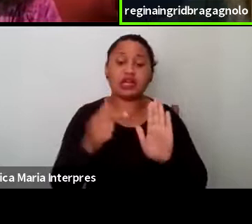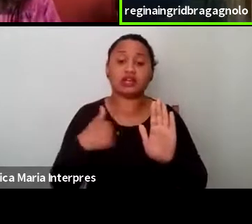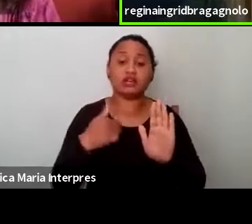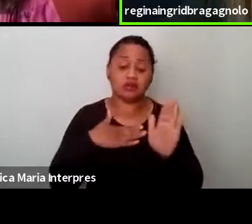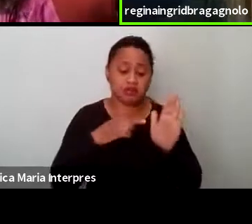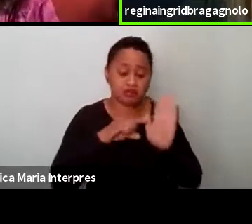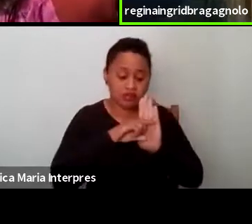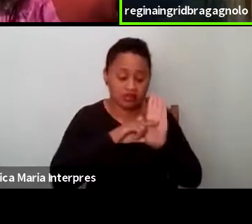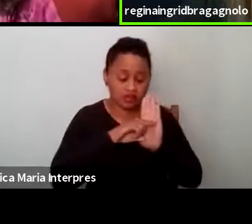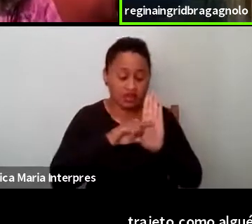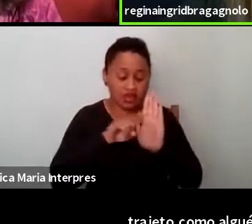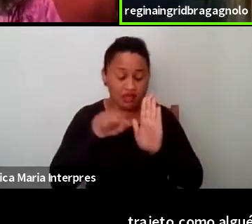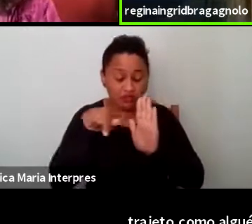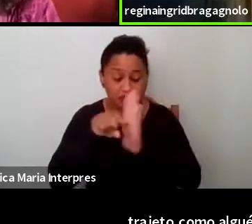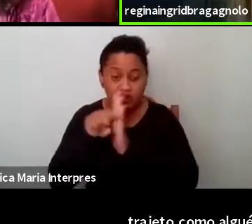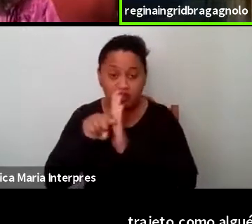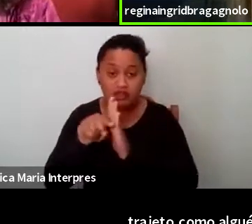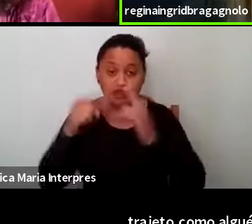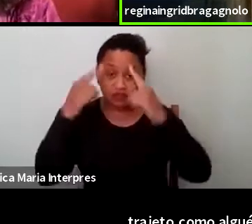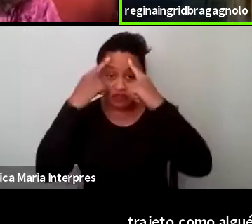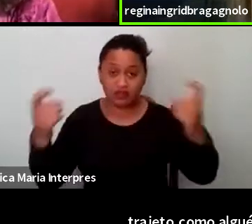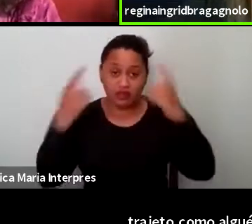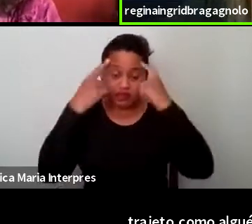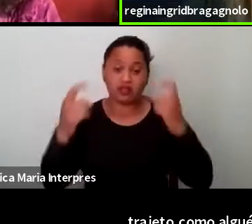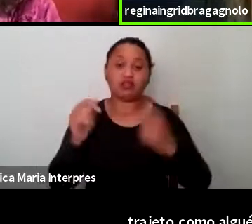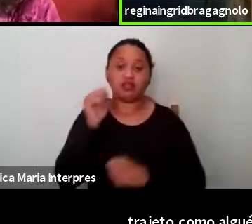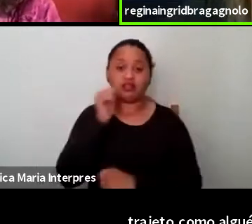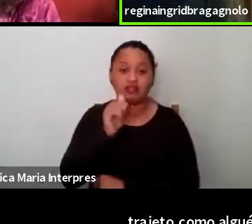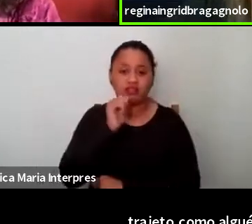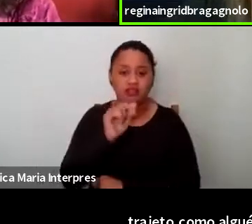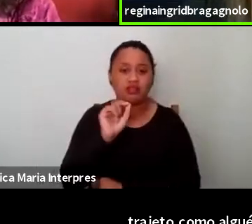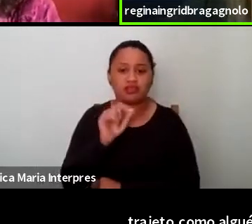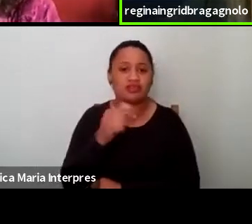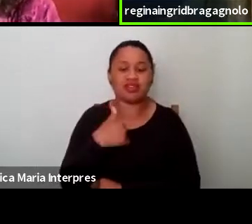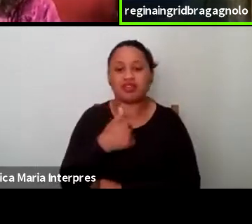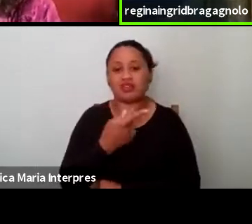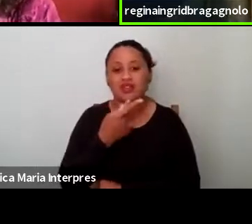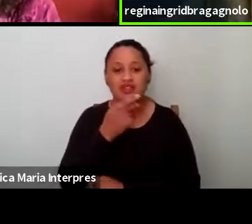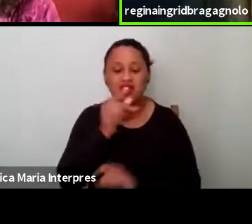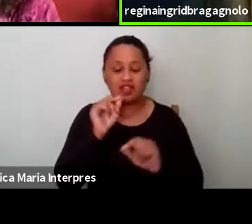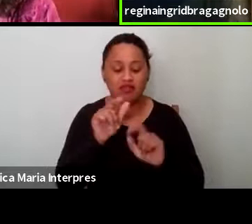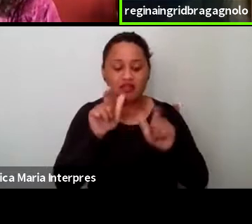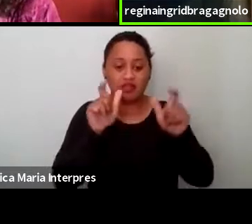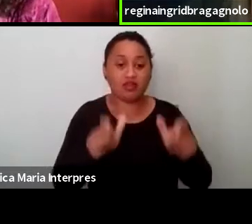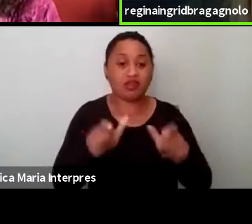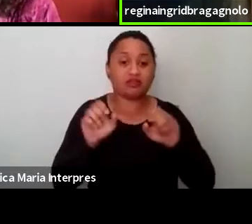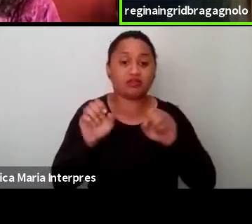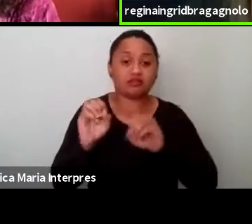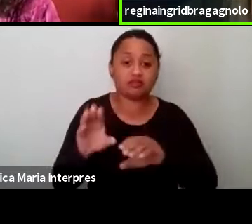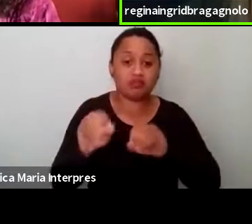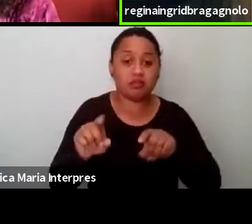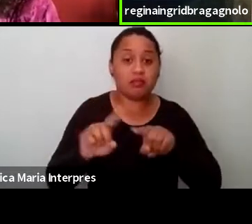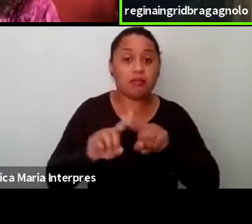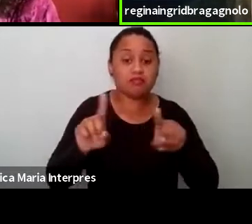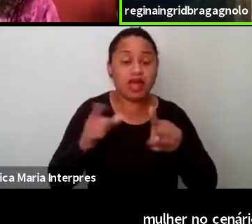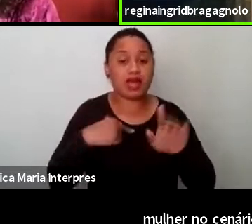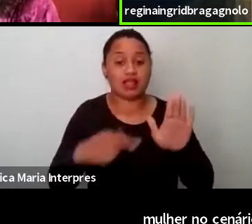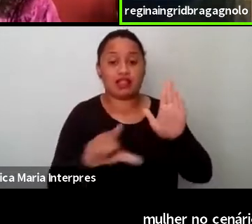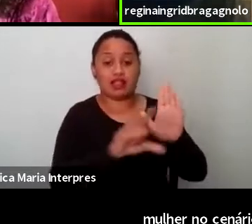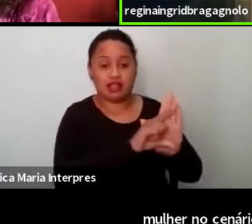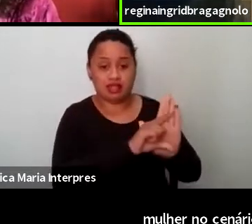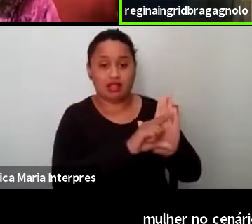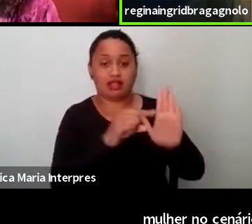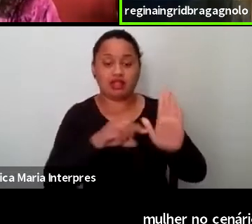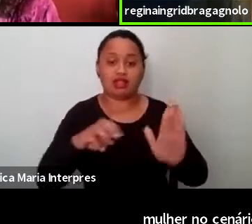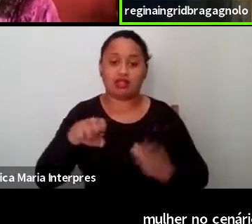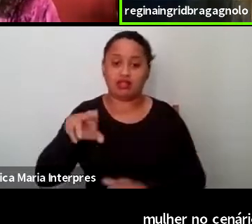mulher num cenário ainda que não dizia respeito ao espaço educativo e sim a Lei Maré da Penha durante